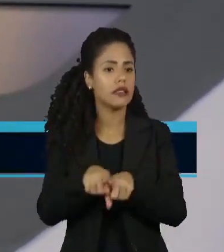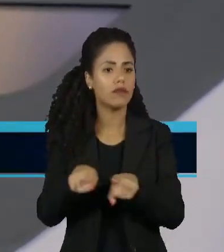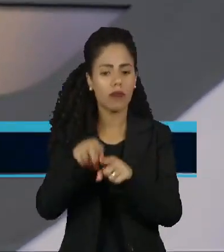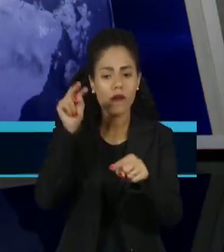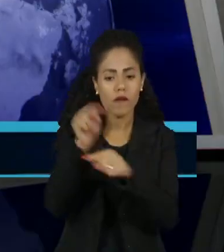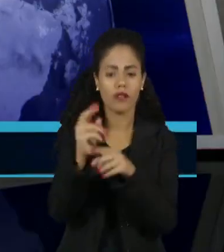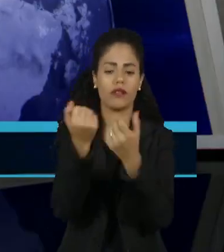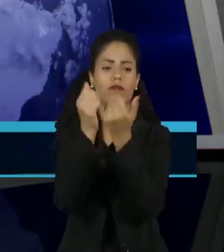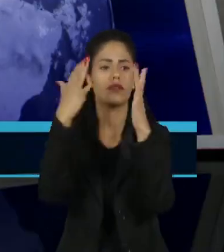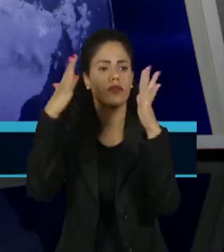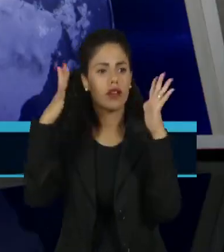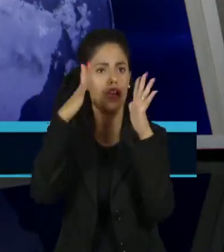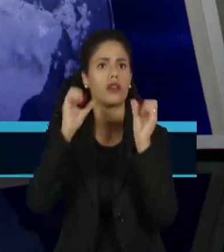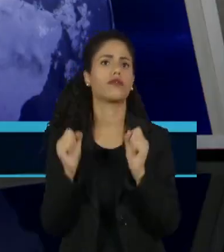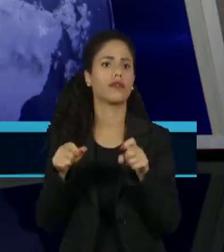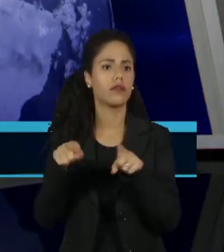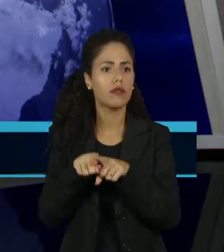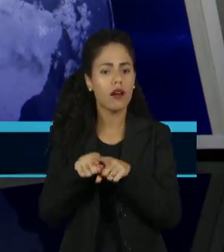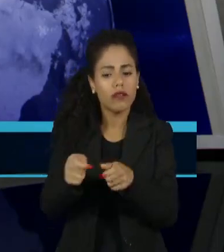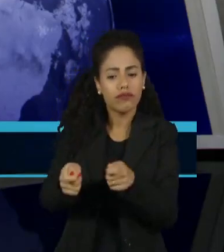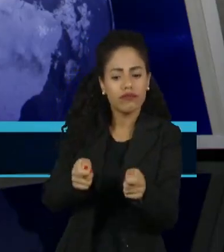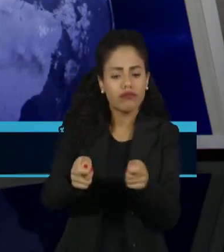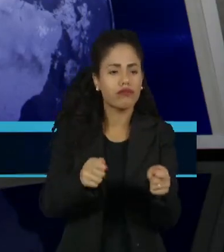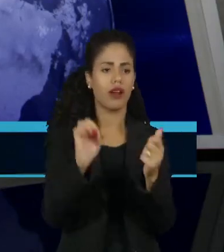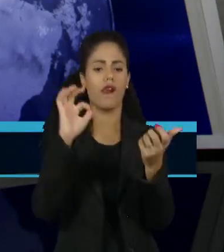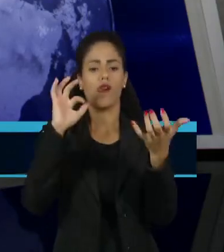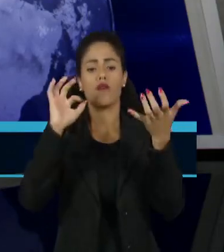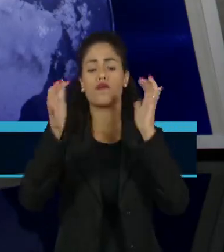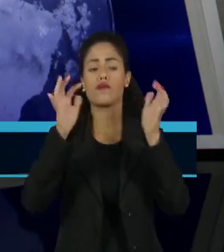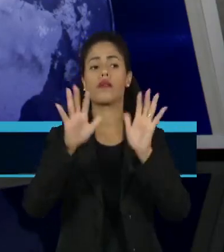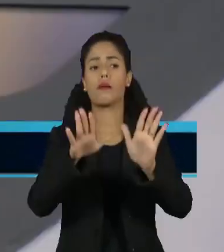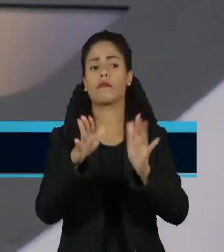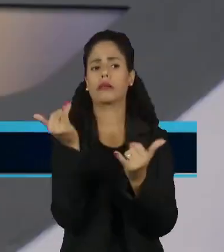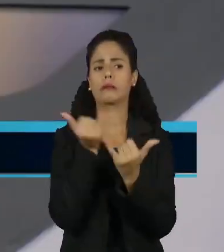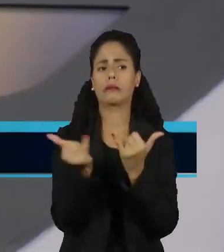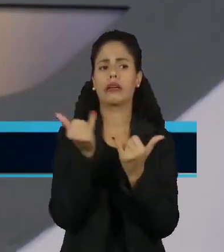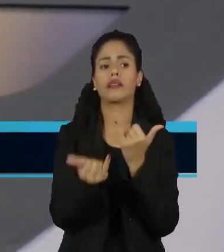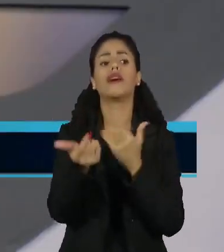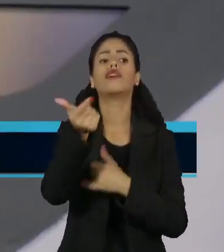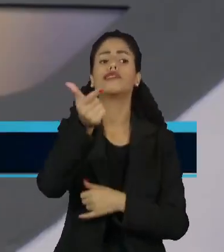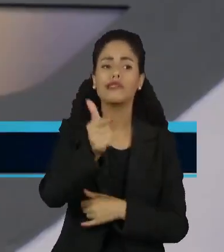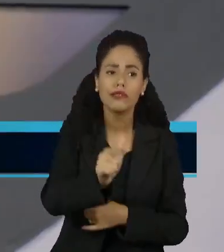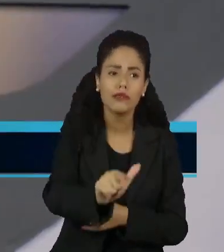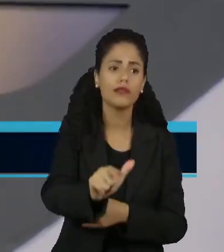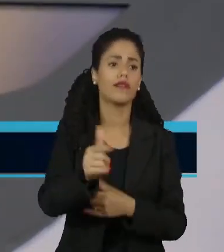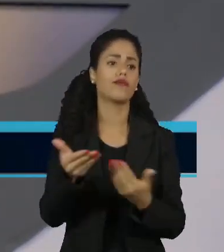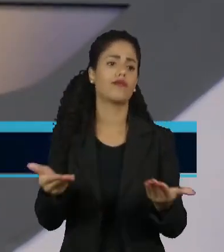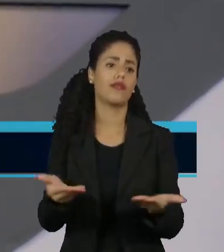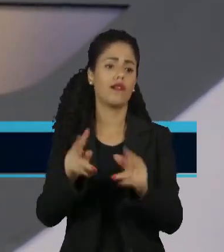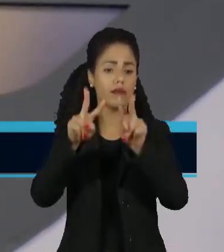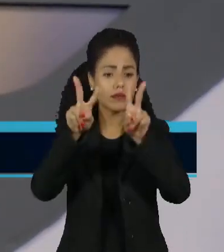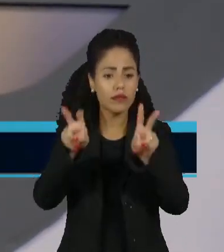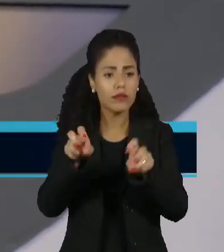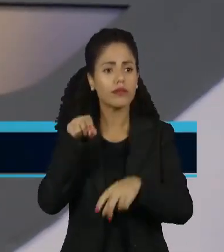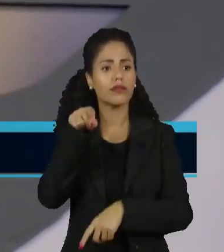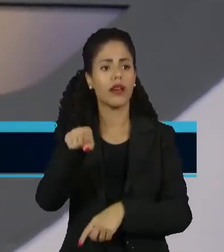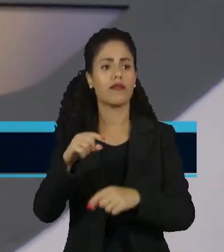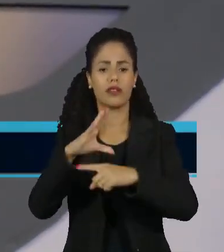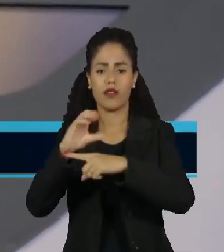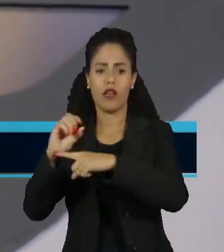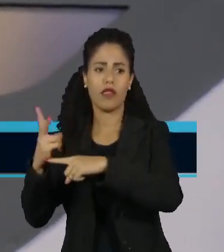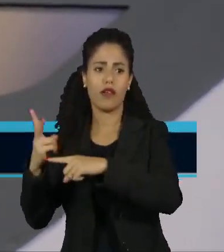conseguir lidar com as emergências climáticas. E me parece que a gente de novo lida com isso agora no tema do mercado de carbono.